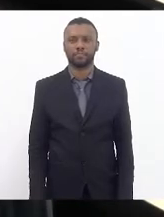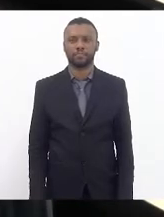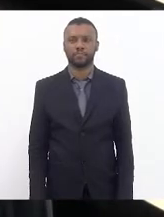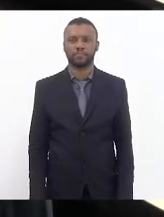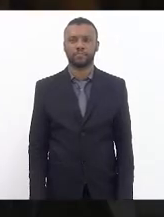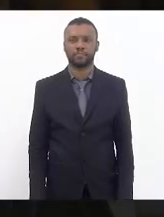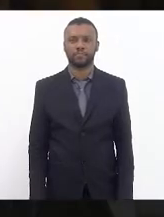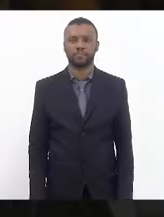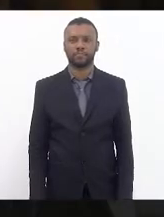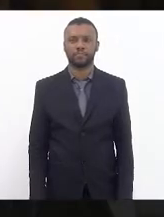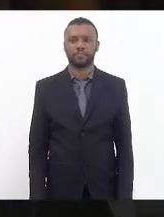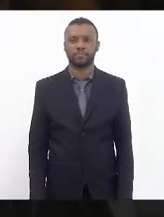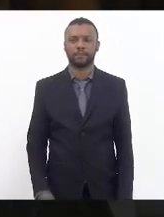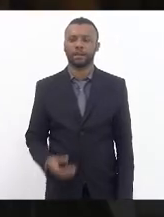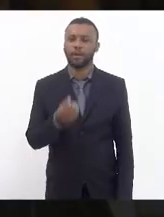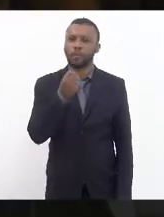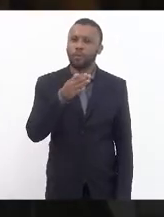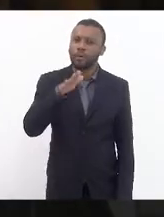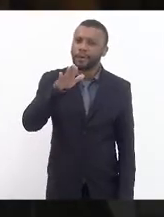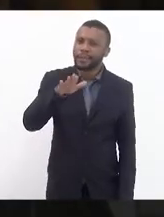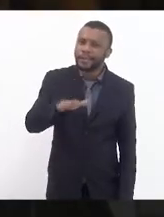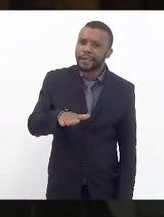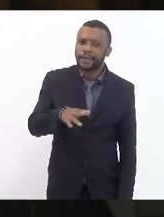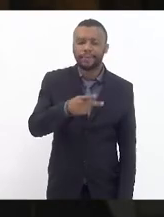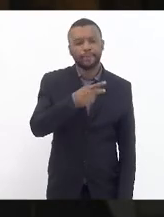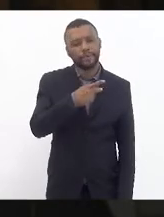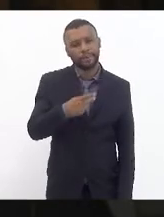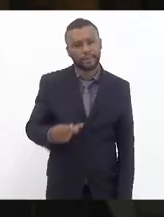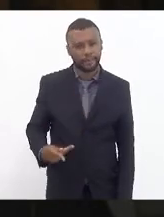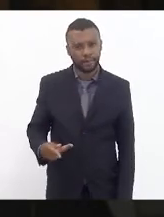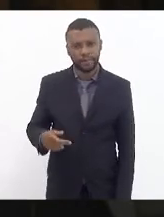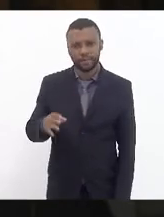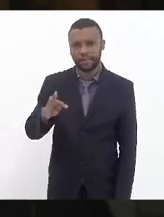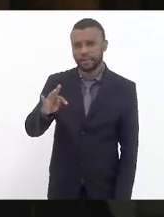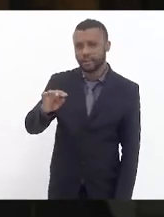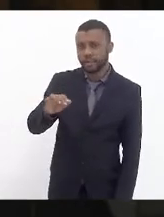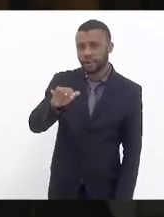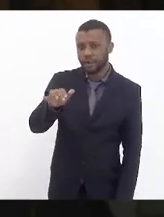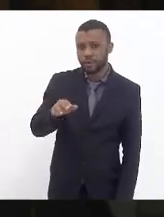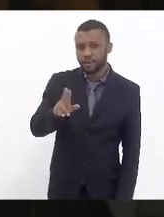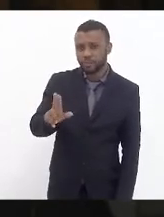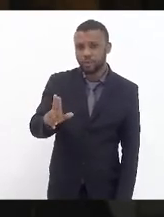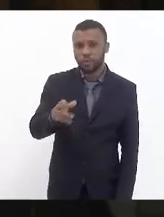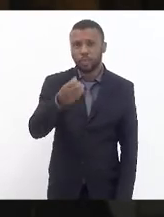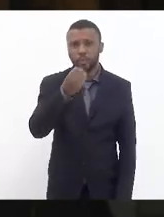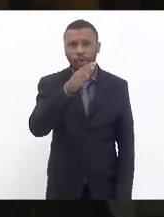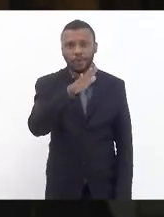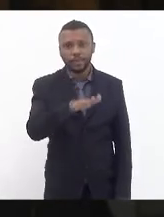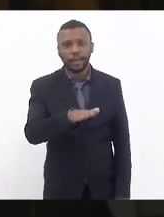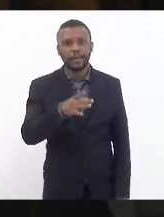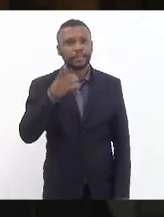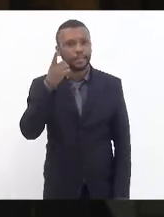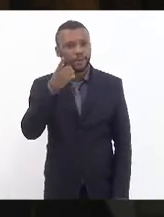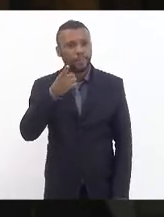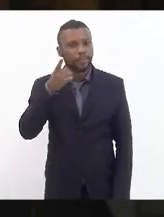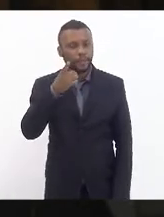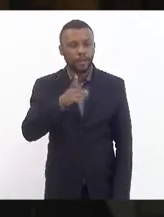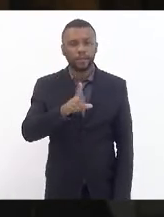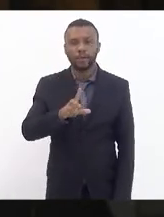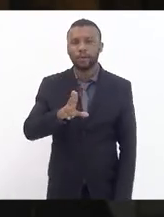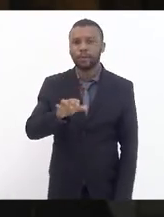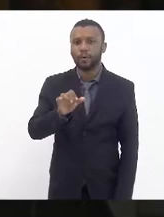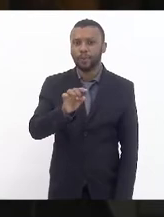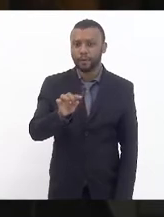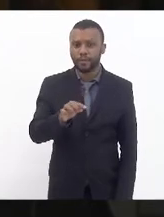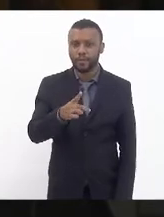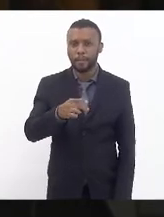Boa tarde, nossa presidente, Tia Ju, boa tarde, deputado Luiz Paulo, boa tarde,